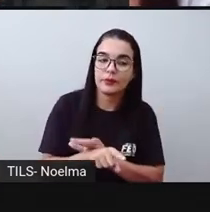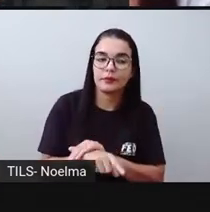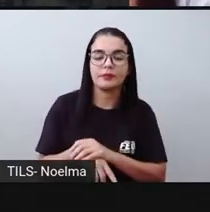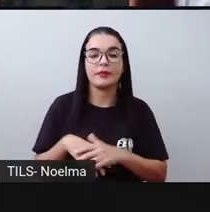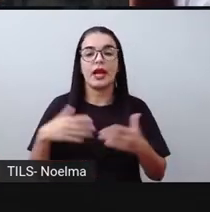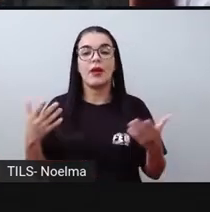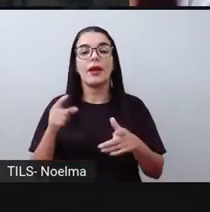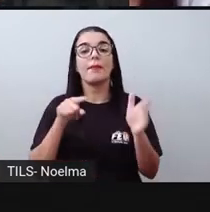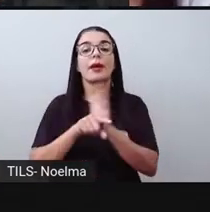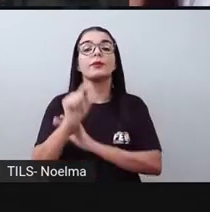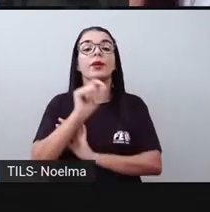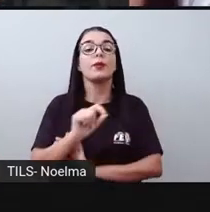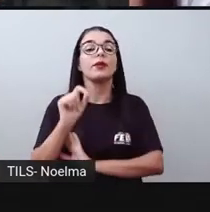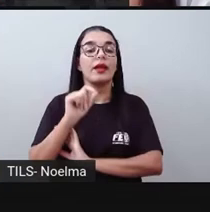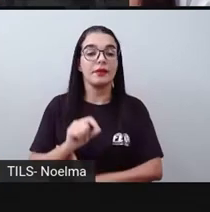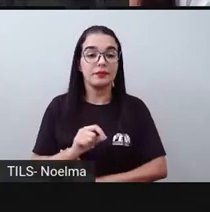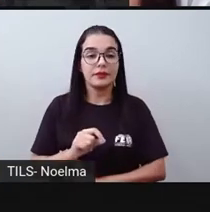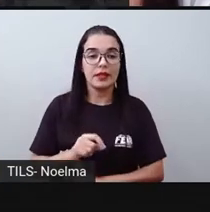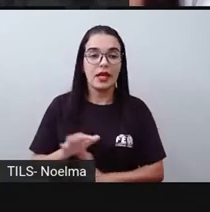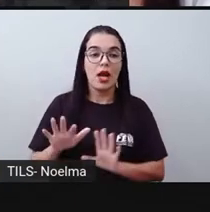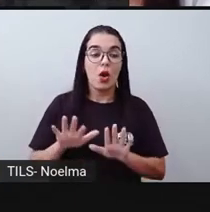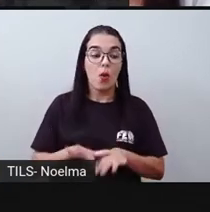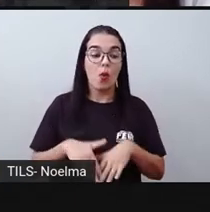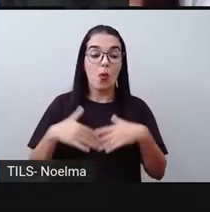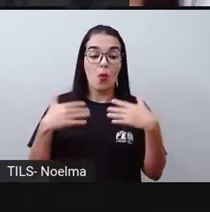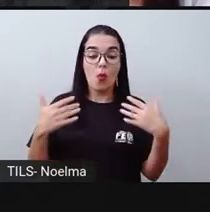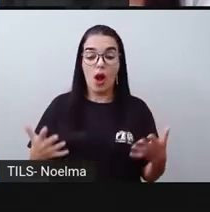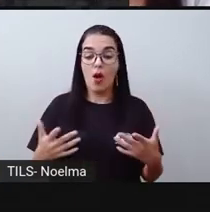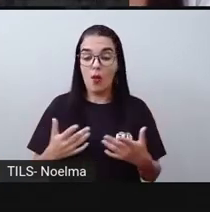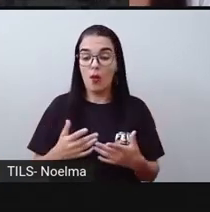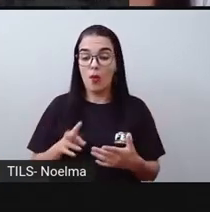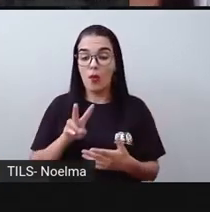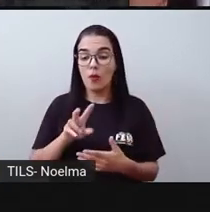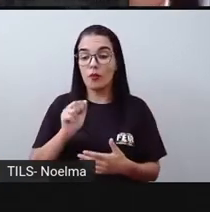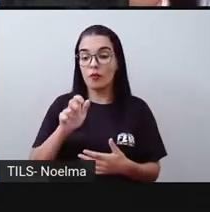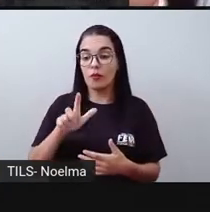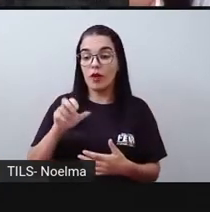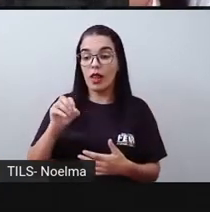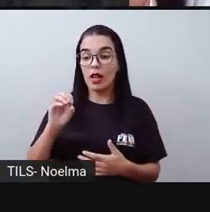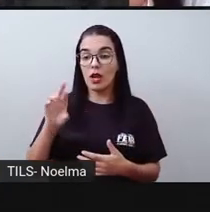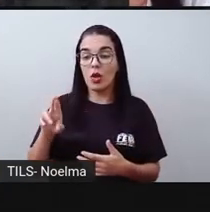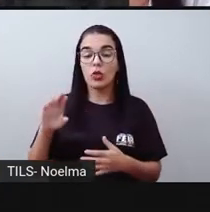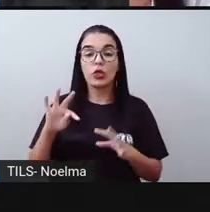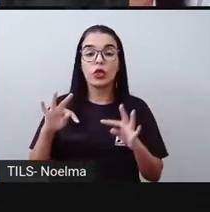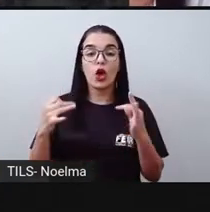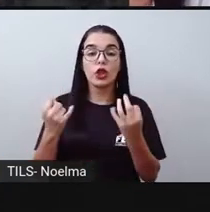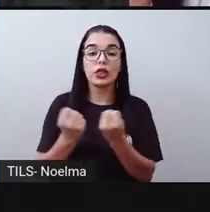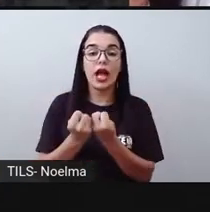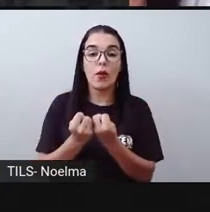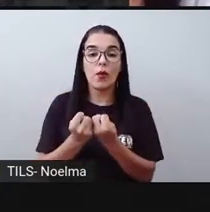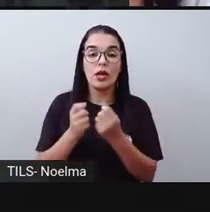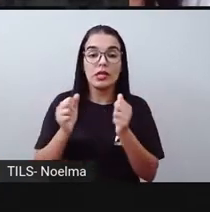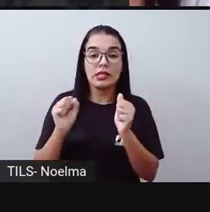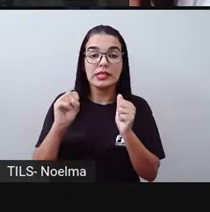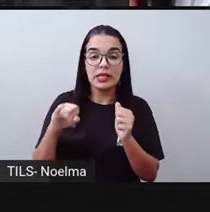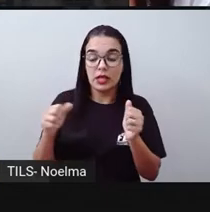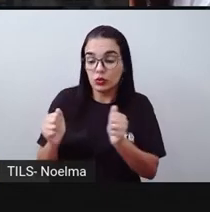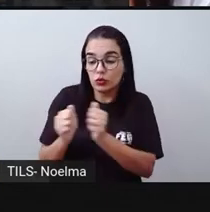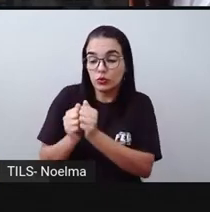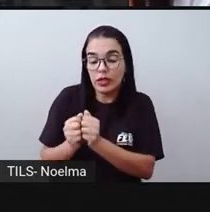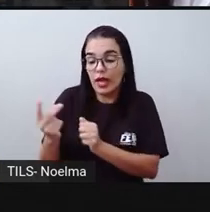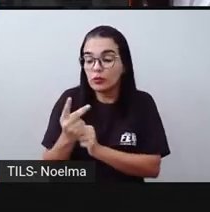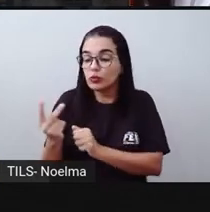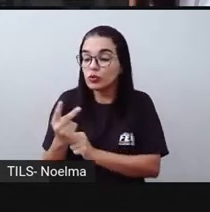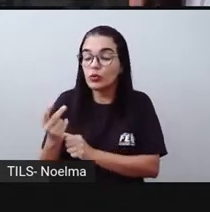total, né? Se fizermos aí a soma, se juntarmos as bolinhas de Kud como um